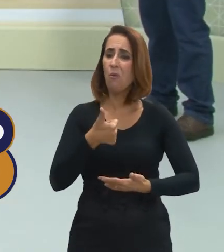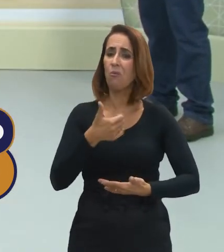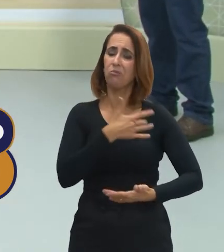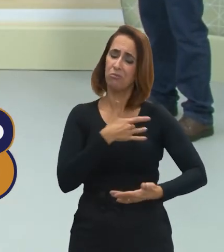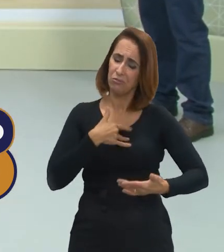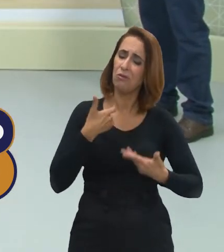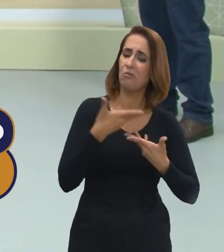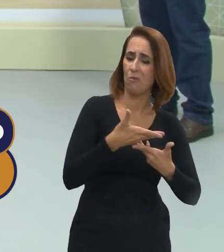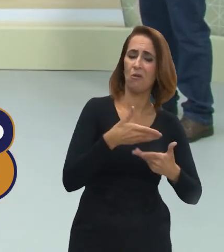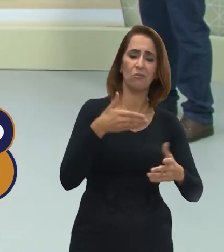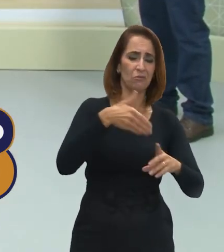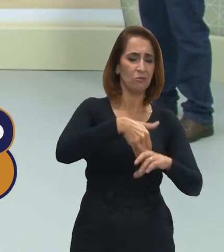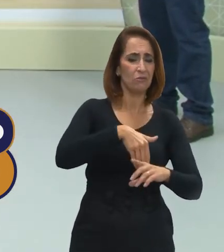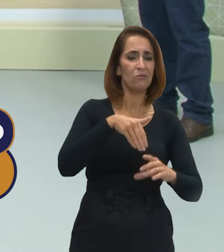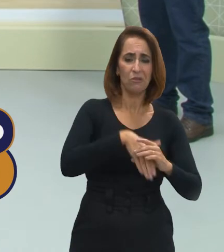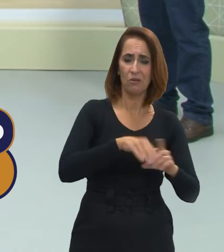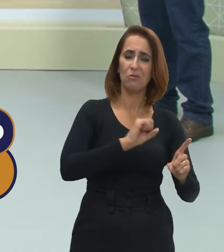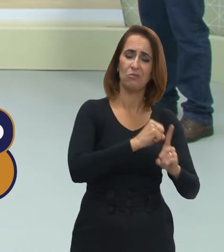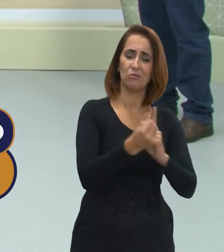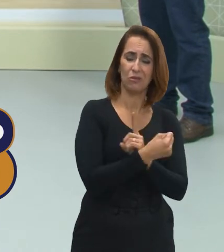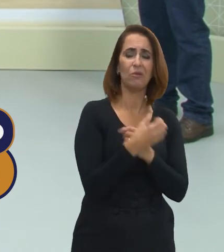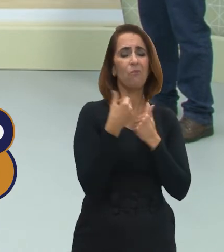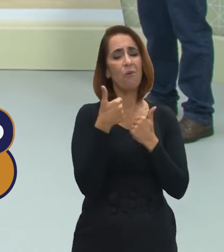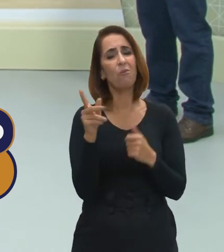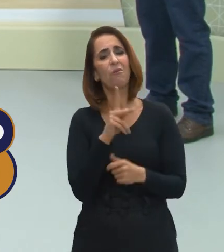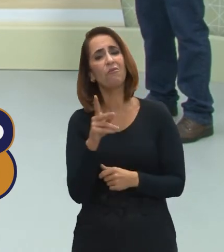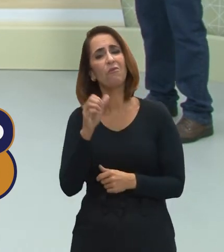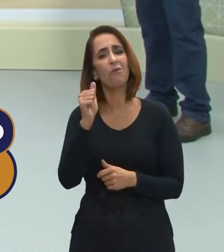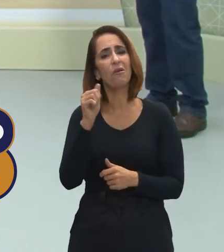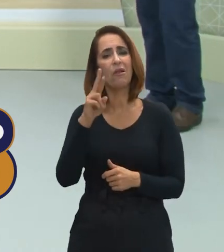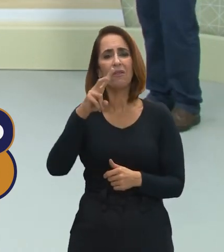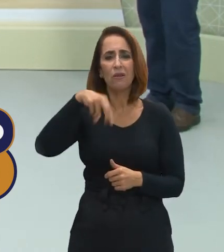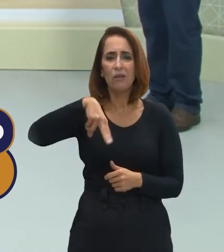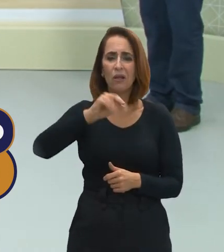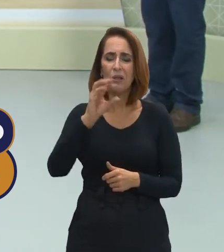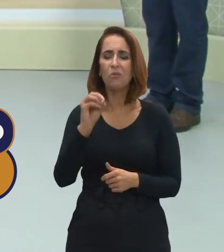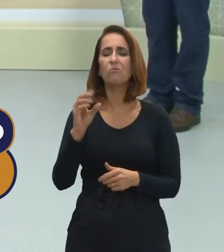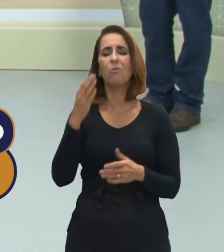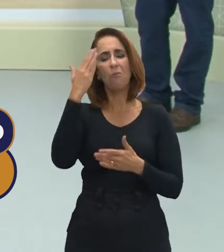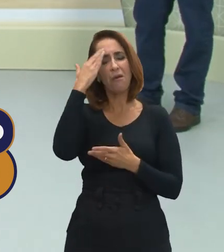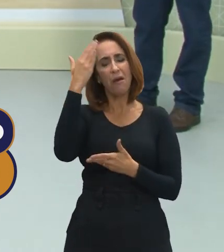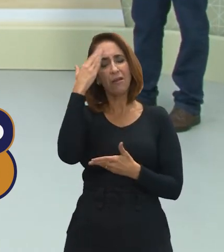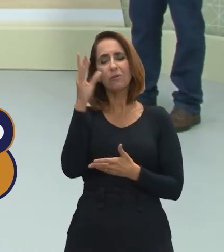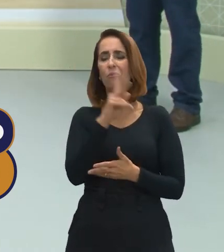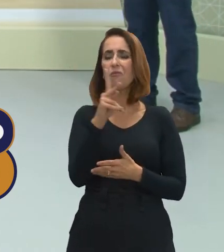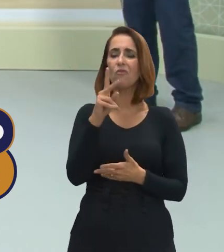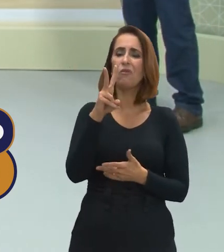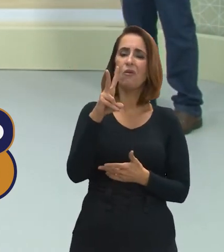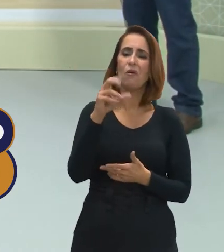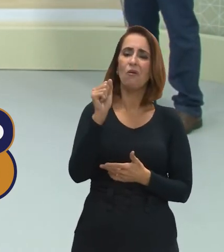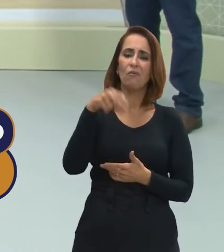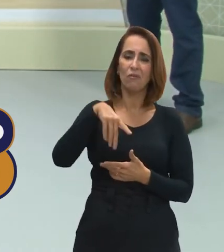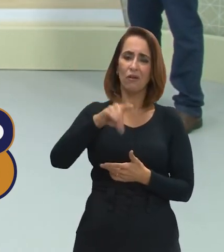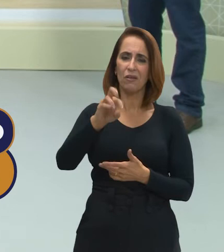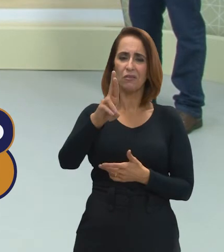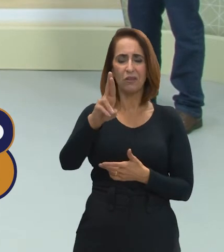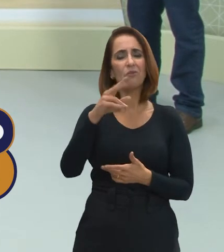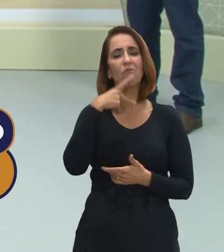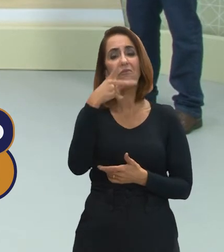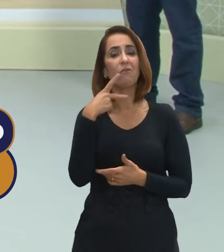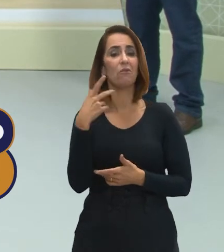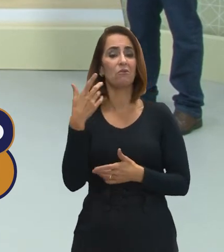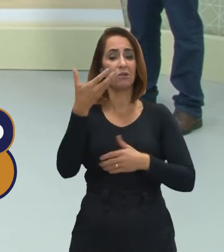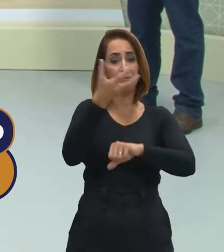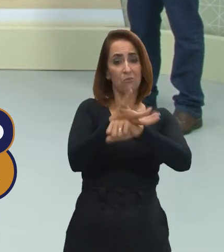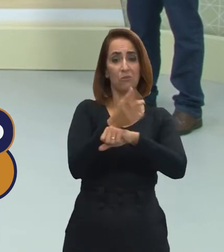saudável para a sociedade. Muito bem, professor Adriano, obrigada. E professor Wander, no que diz respeito à disciplina de